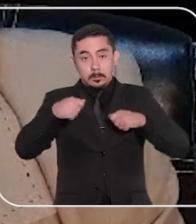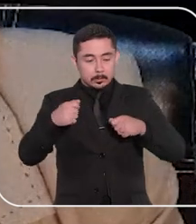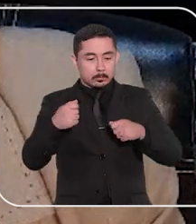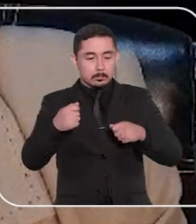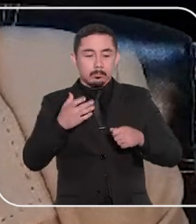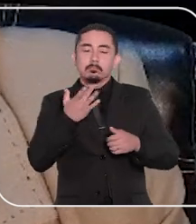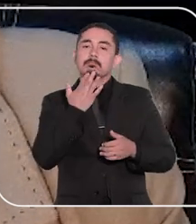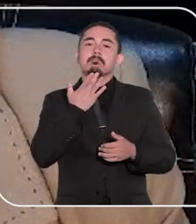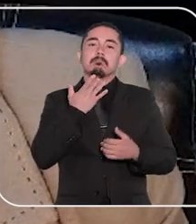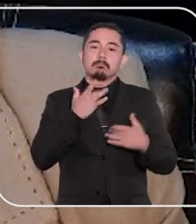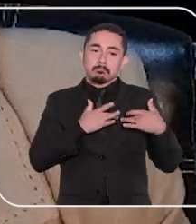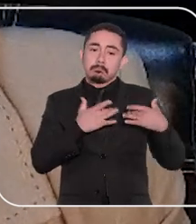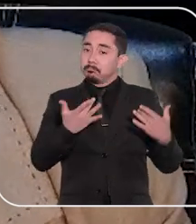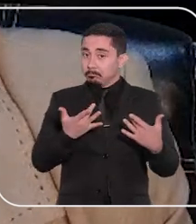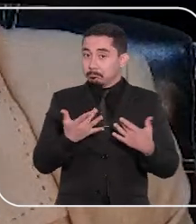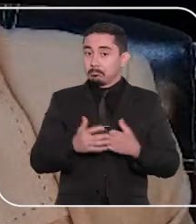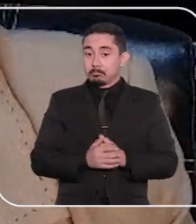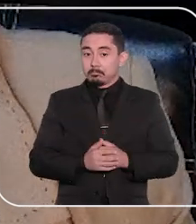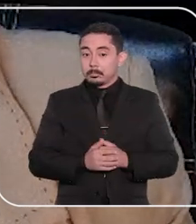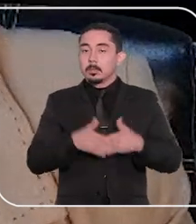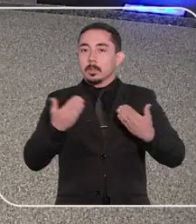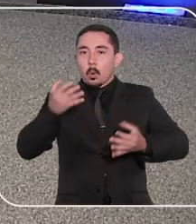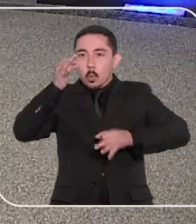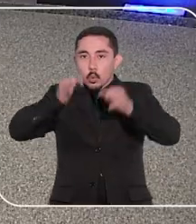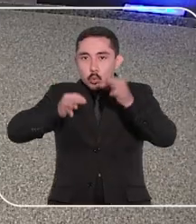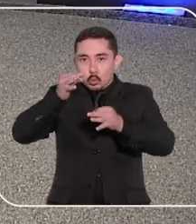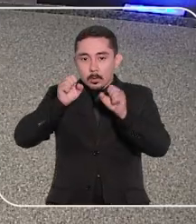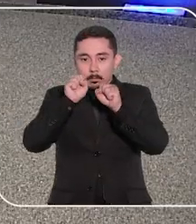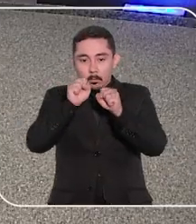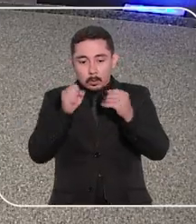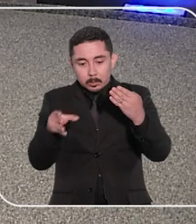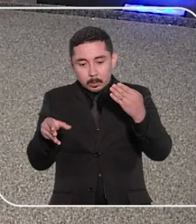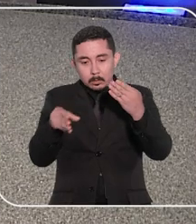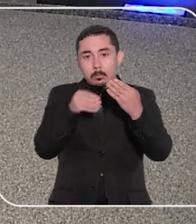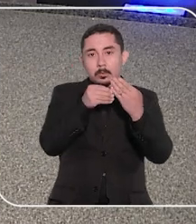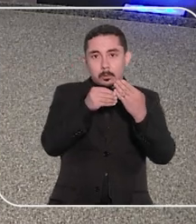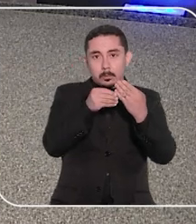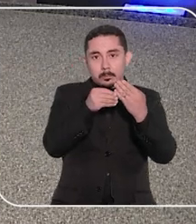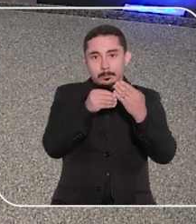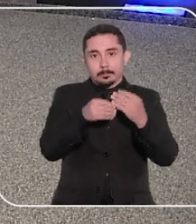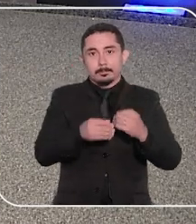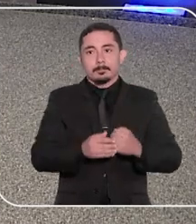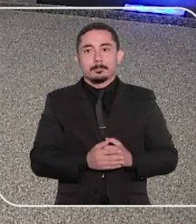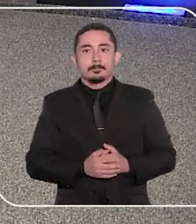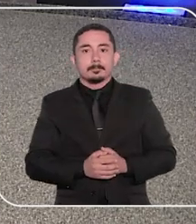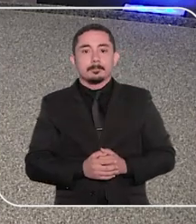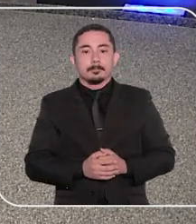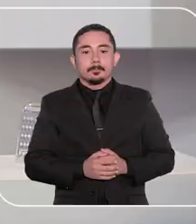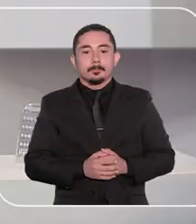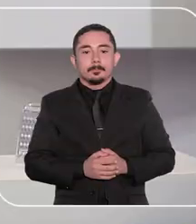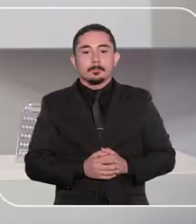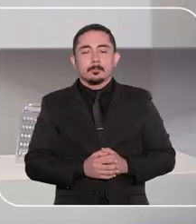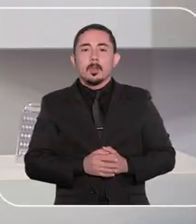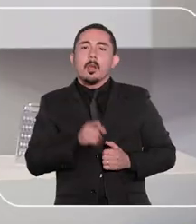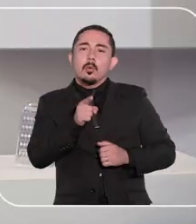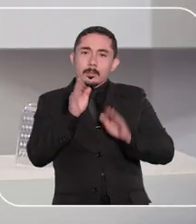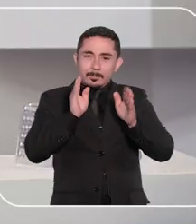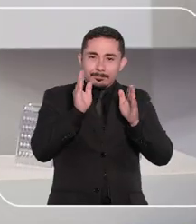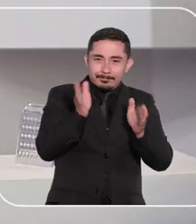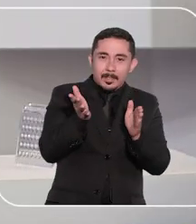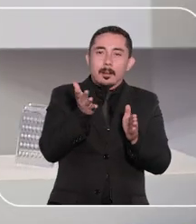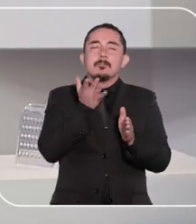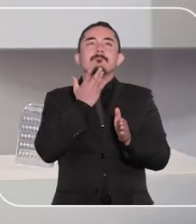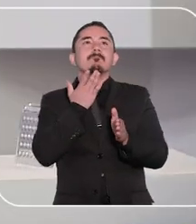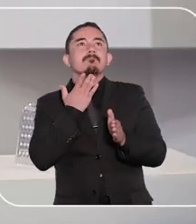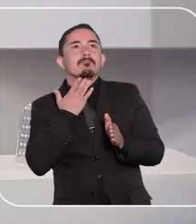deve ser espontâneo. Sendo assim, o juiz irá homologá-lo. Você já teve